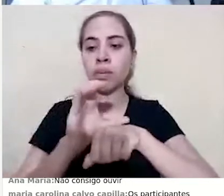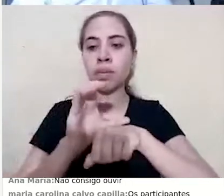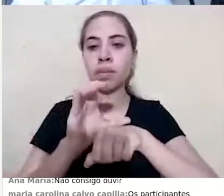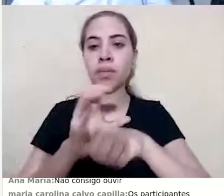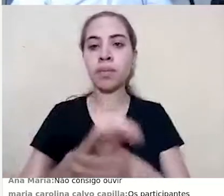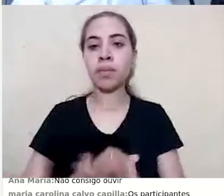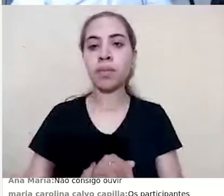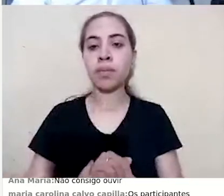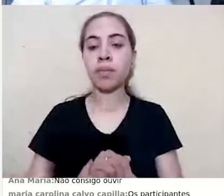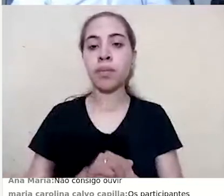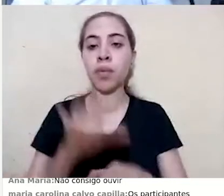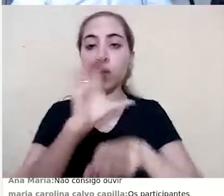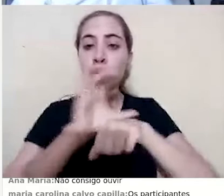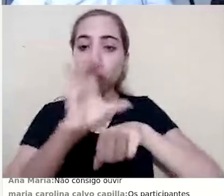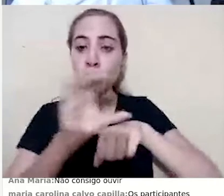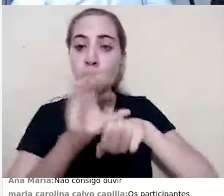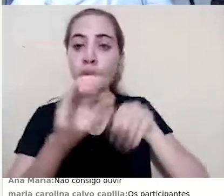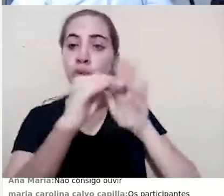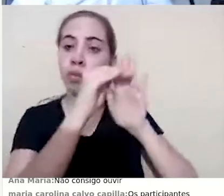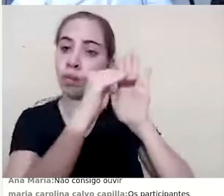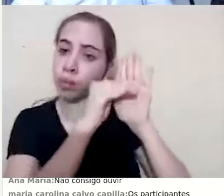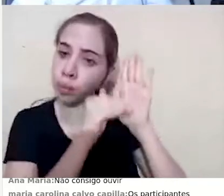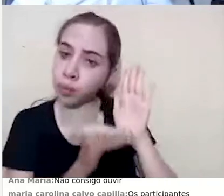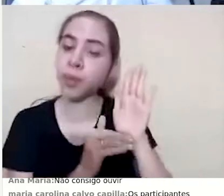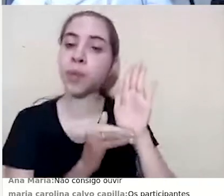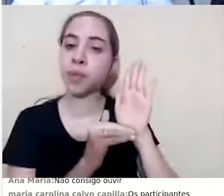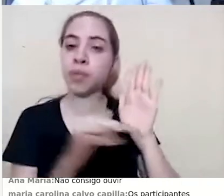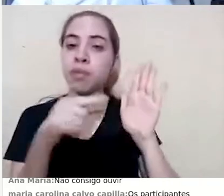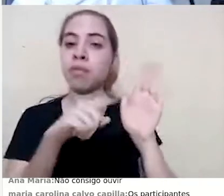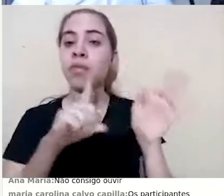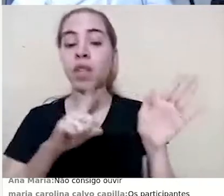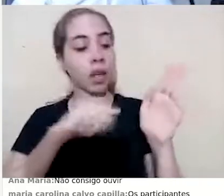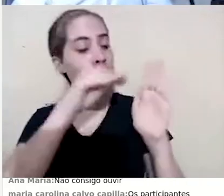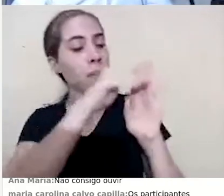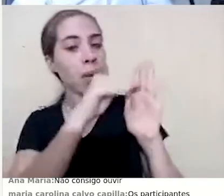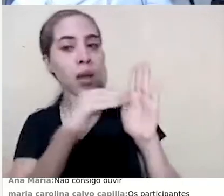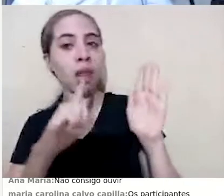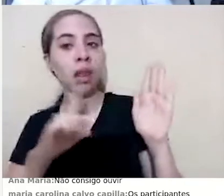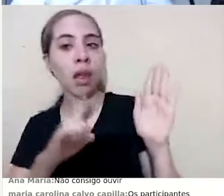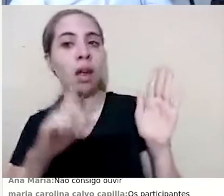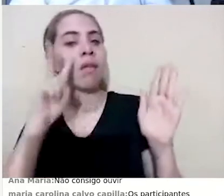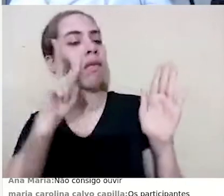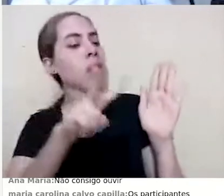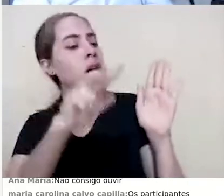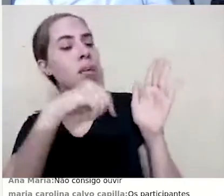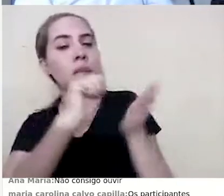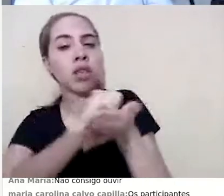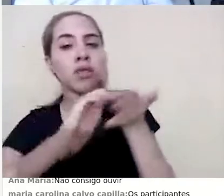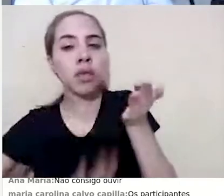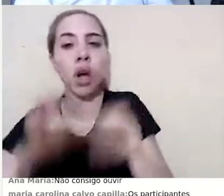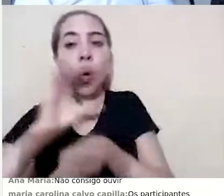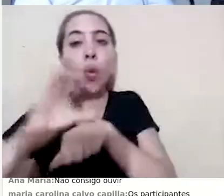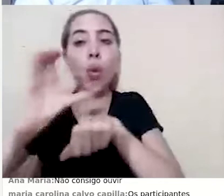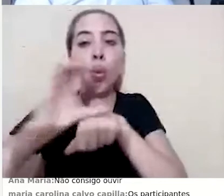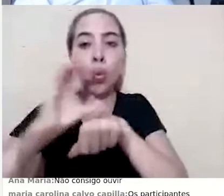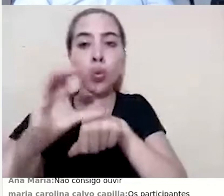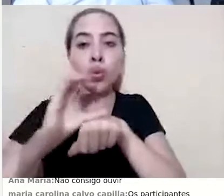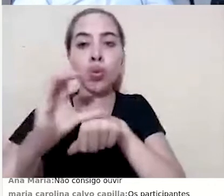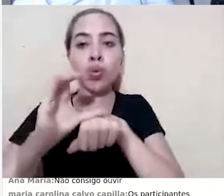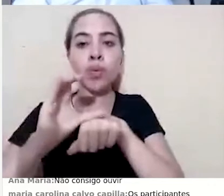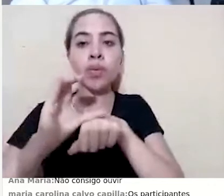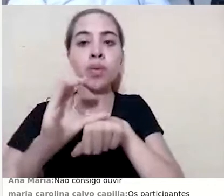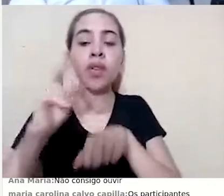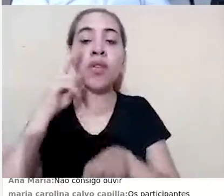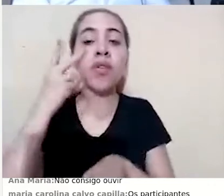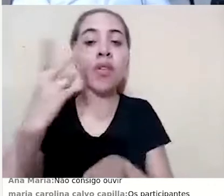que é esse, está na guia relatórios. Então, dentro de administração, eu vou no relatório de atividades do curso. E aí eu vejo